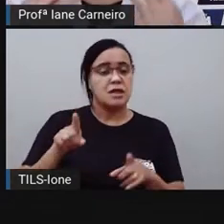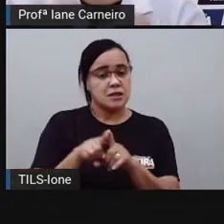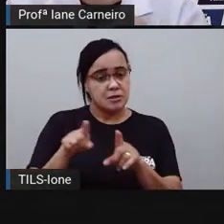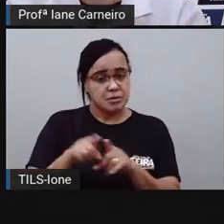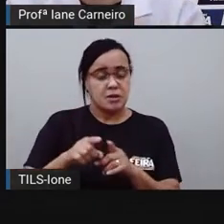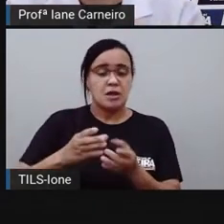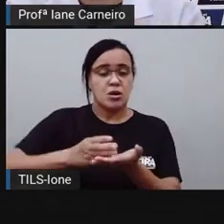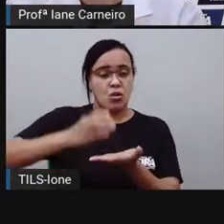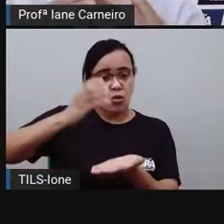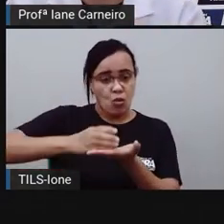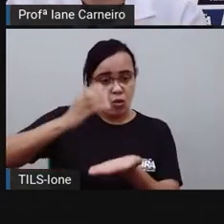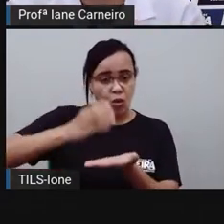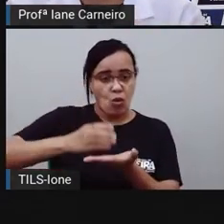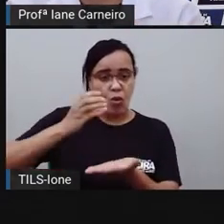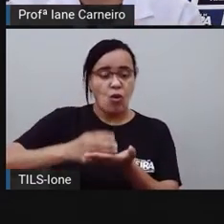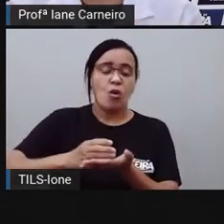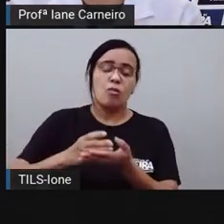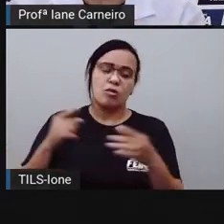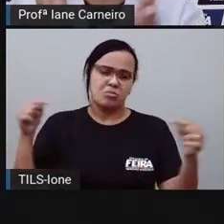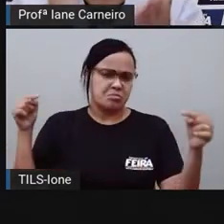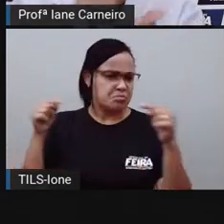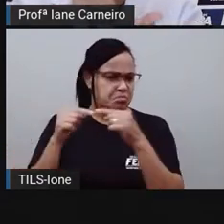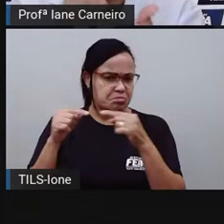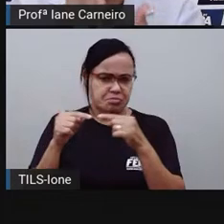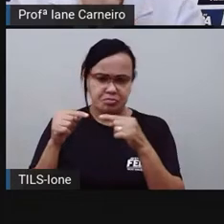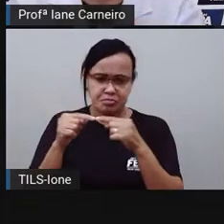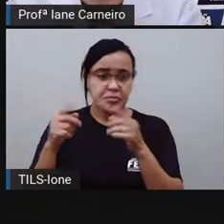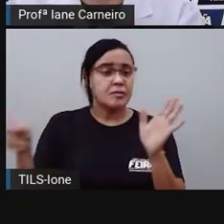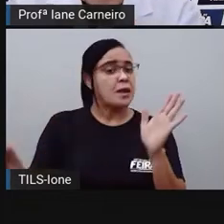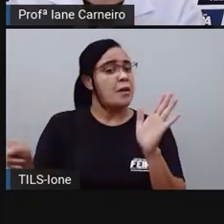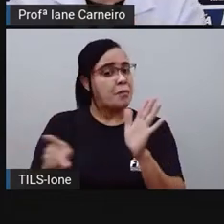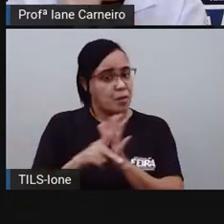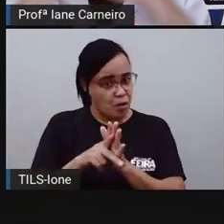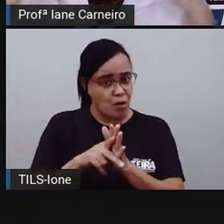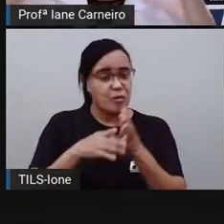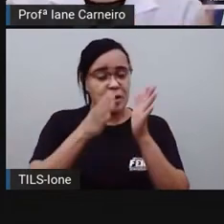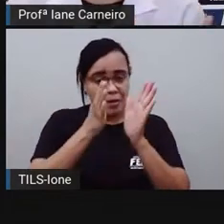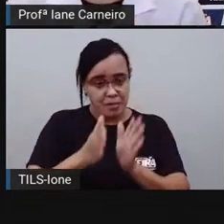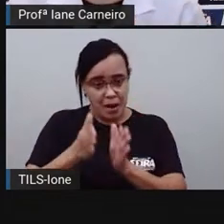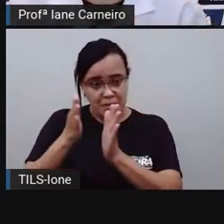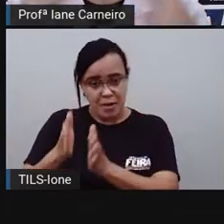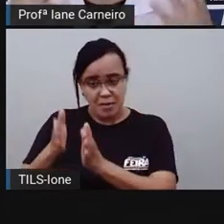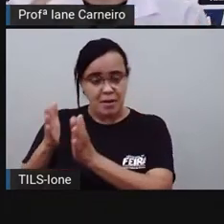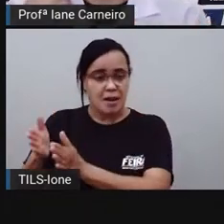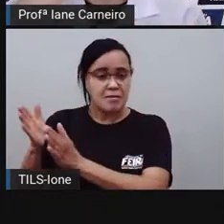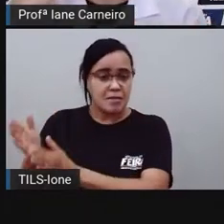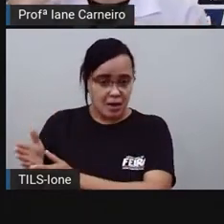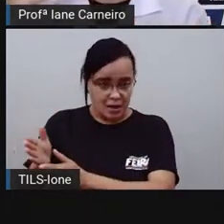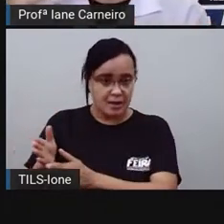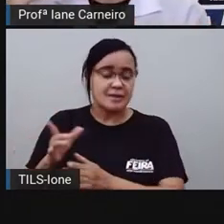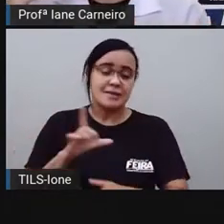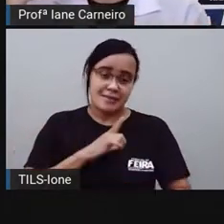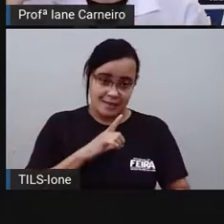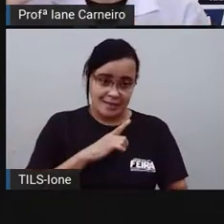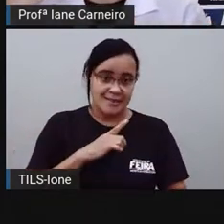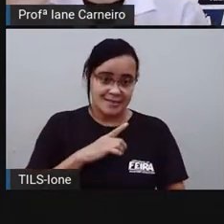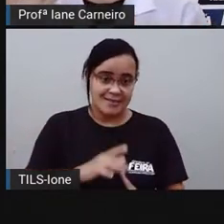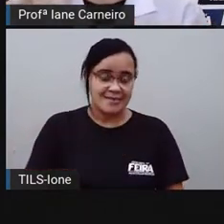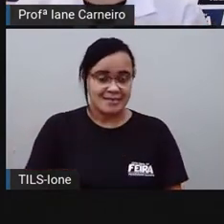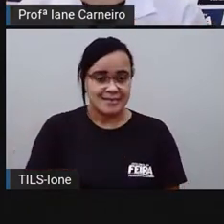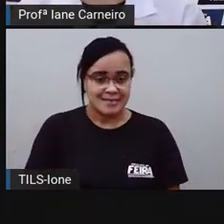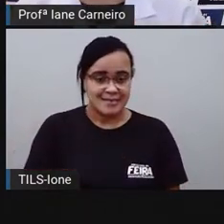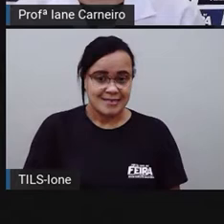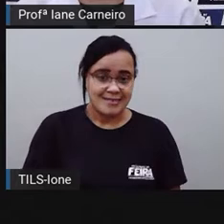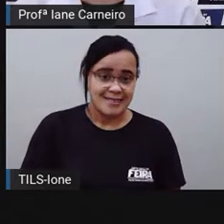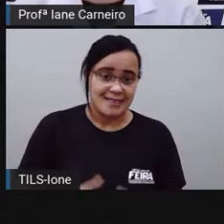balança, elas são medidas convencionais, ou seja, elas seguem um rigor, né? Um padrão. Nesse caso